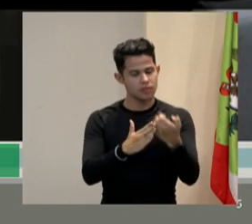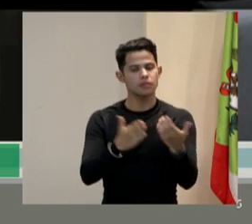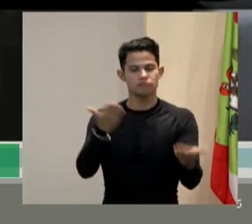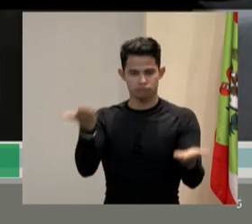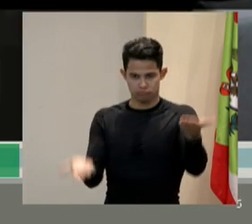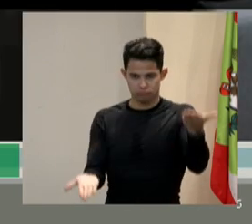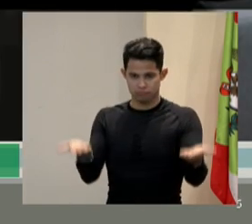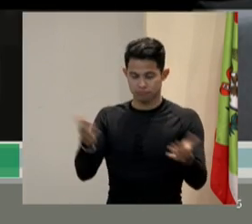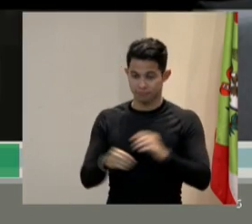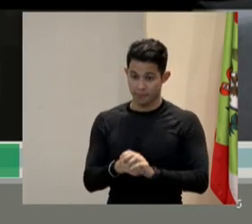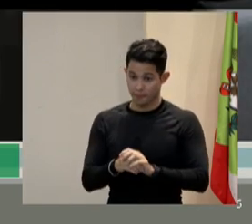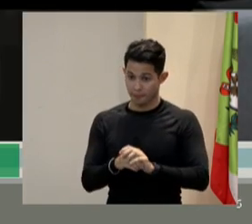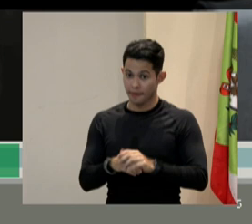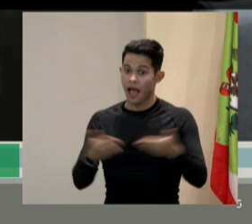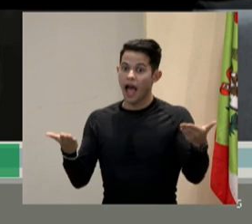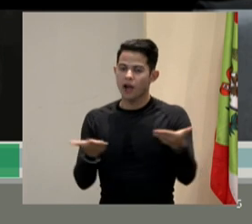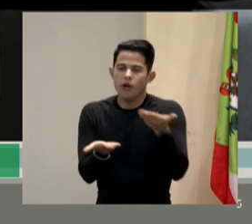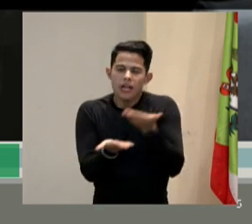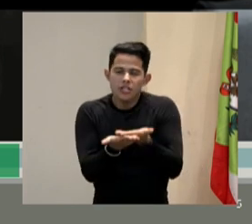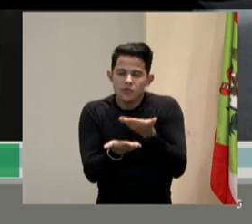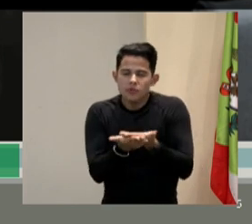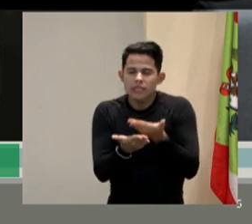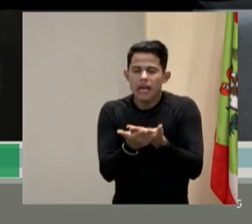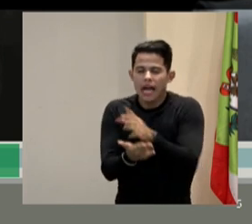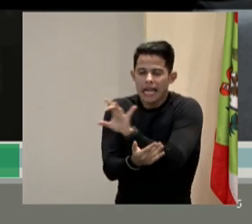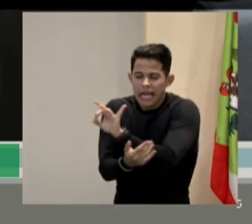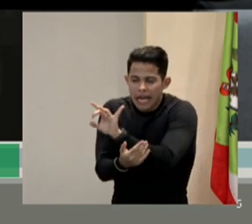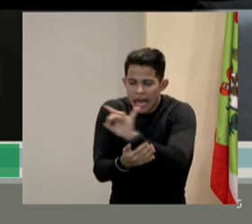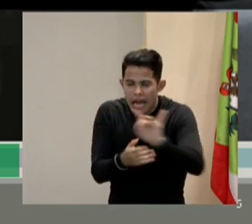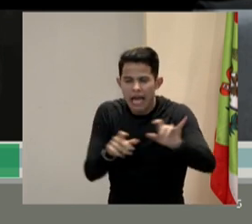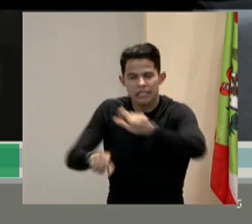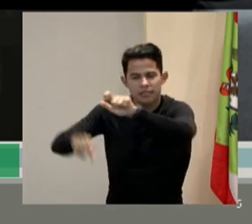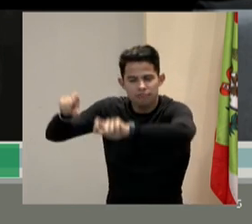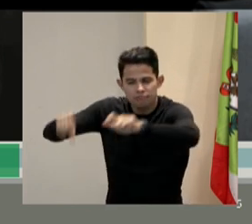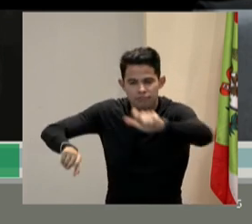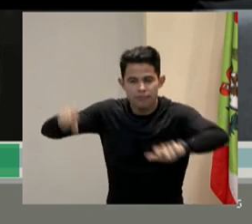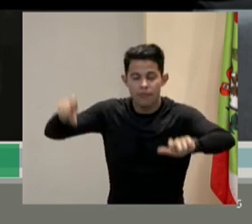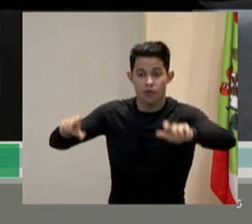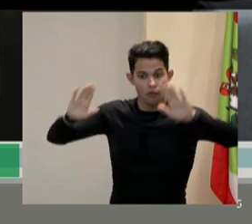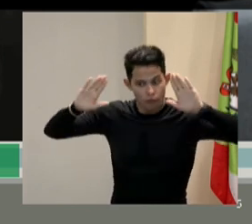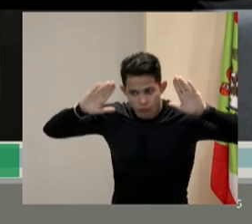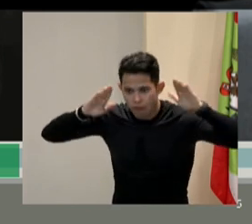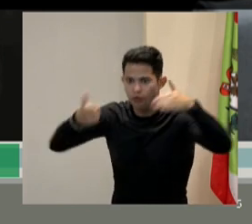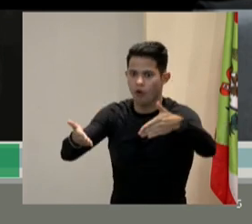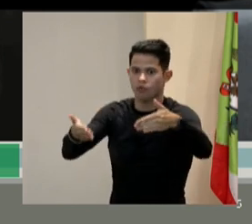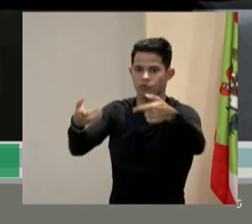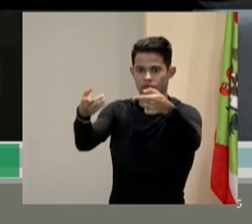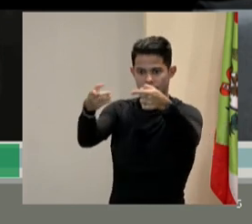agora vamos para um estudo de caso nessa empresa para pessoas com deficiência.